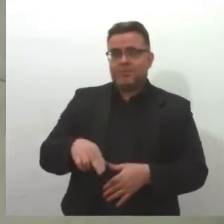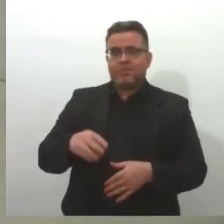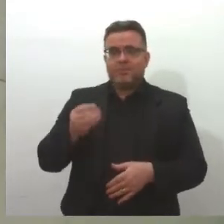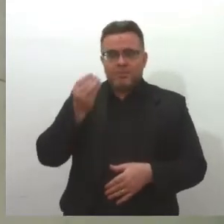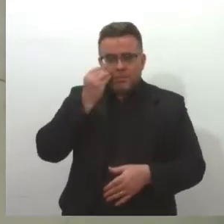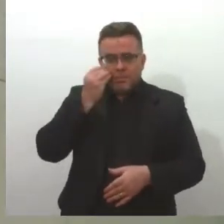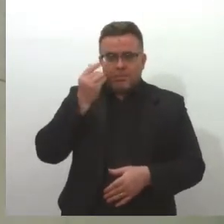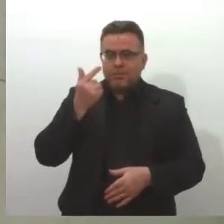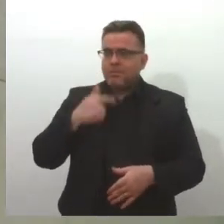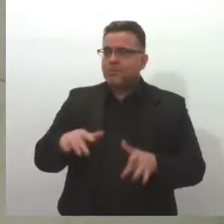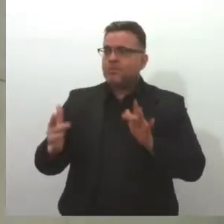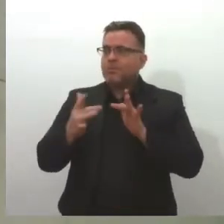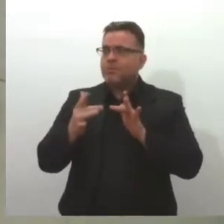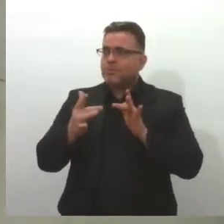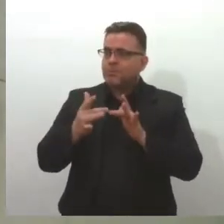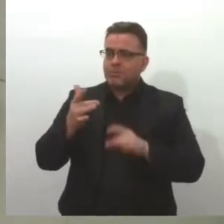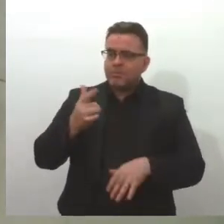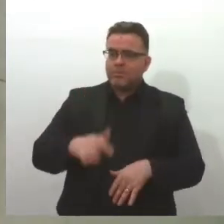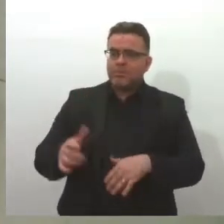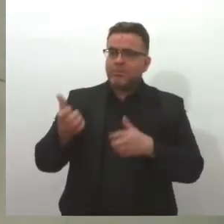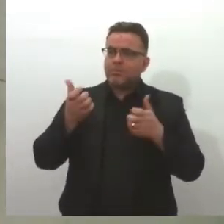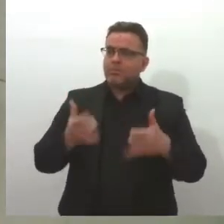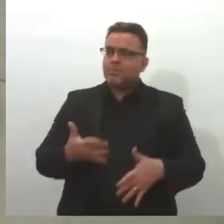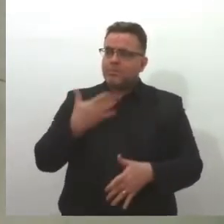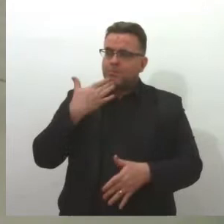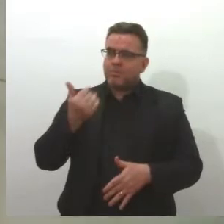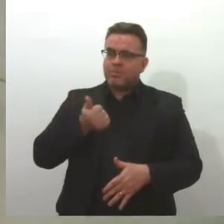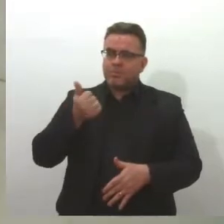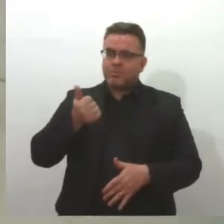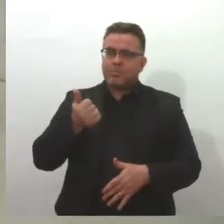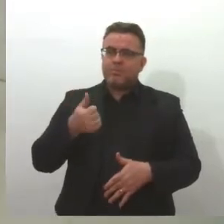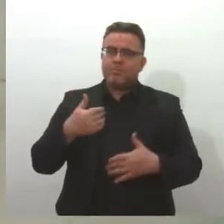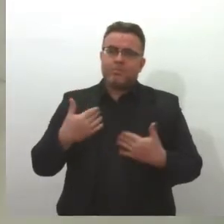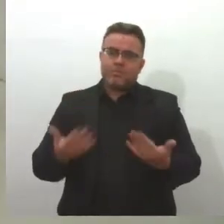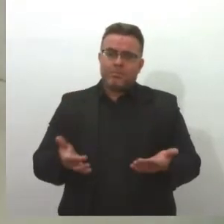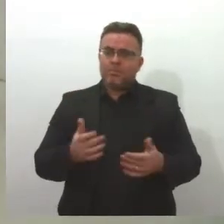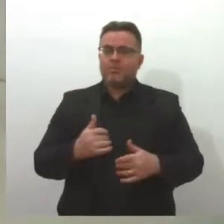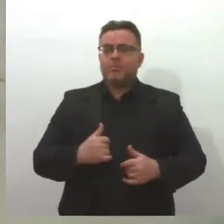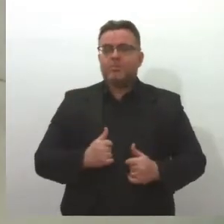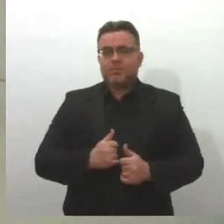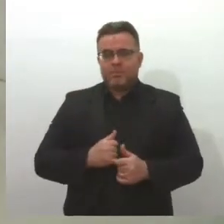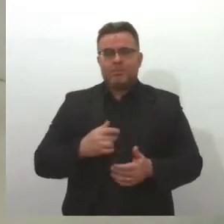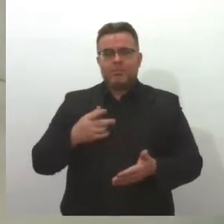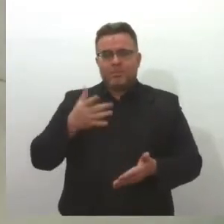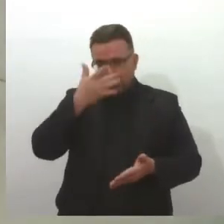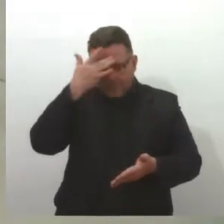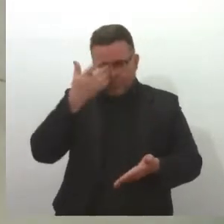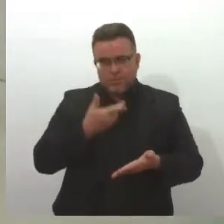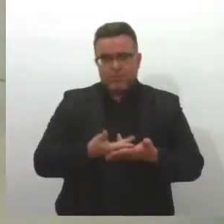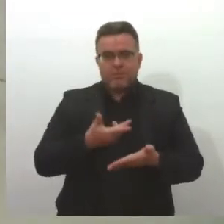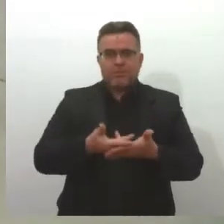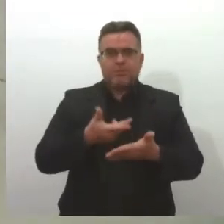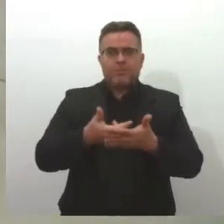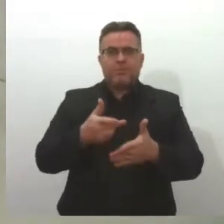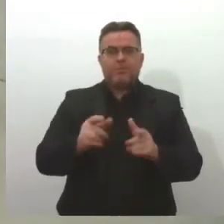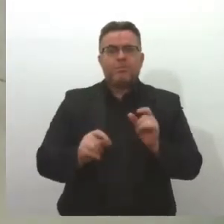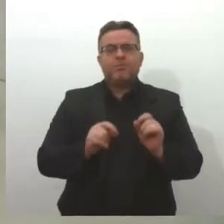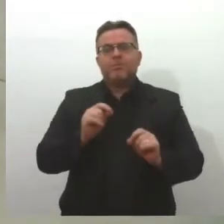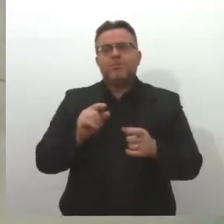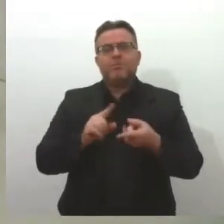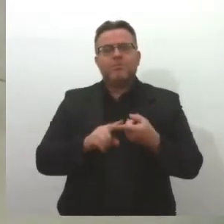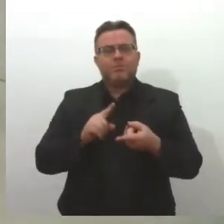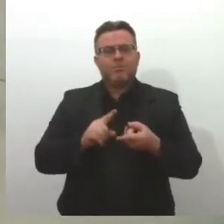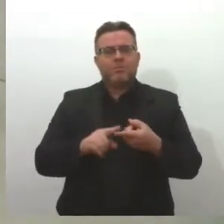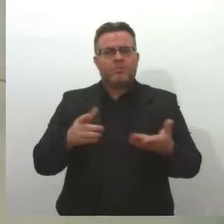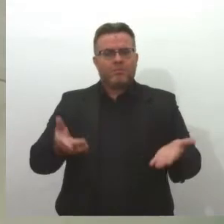um novo contato com o Genilson, né, para ele explicar melhor, inclusive, gente, os pacientes oncológicos também estão tendo